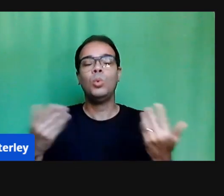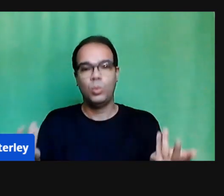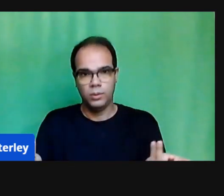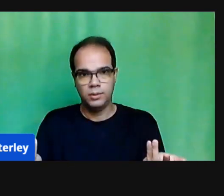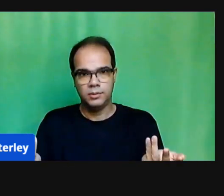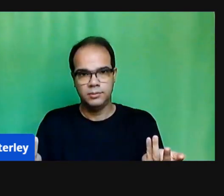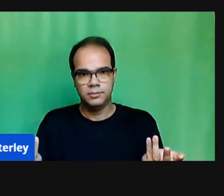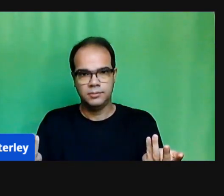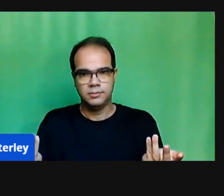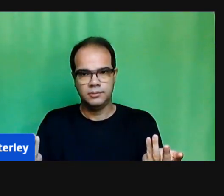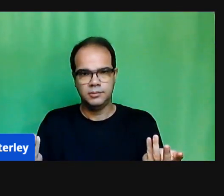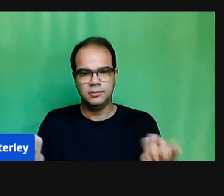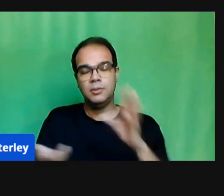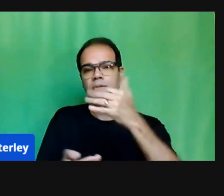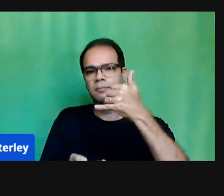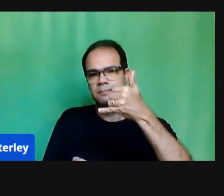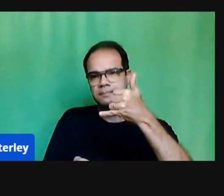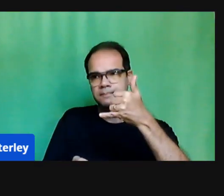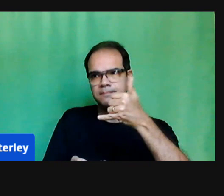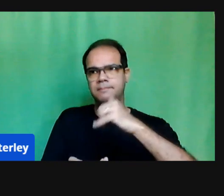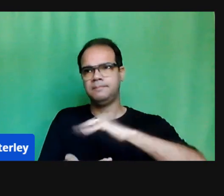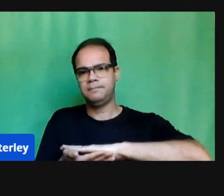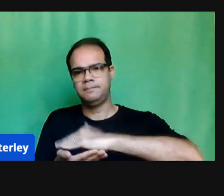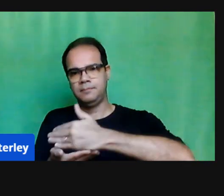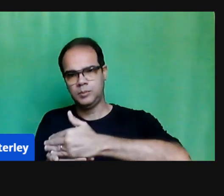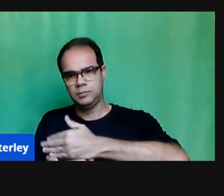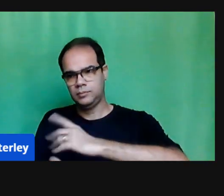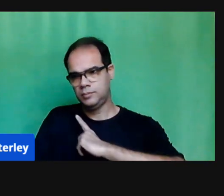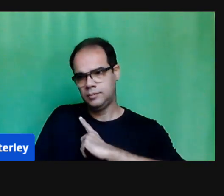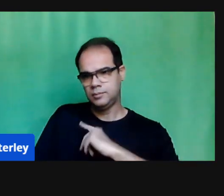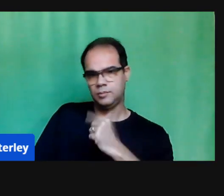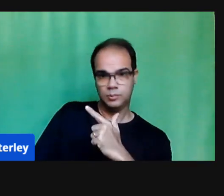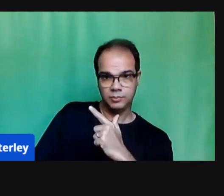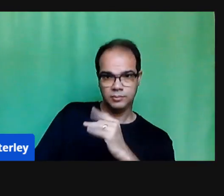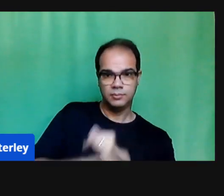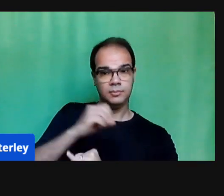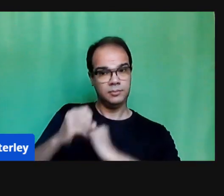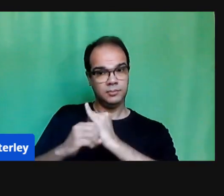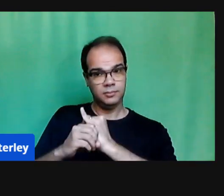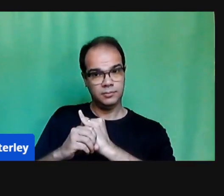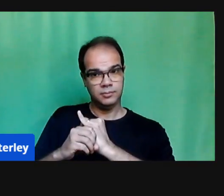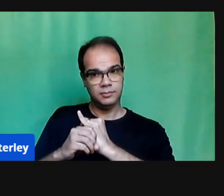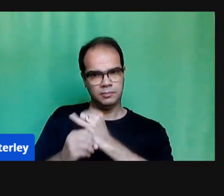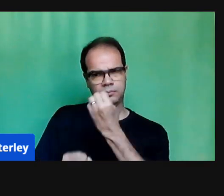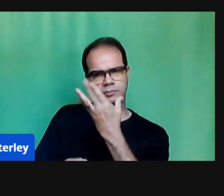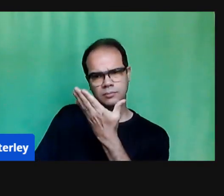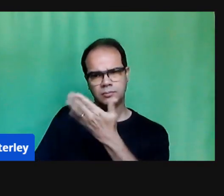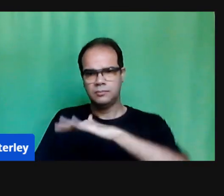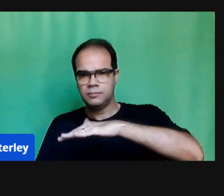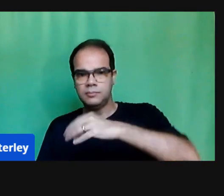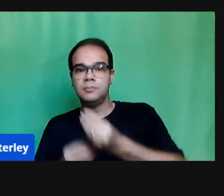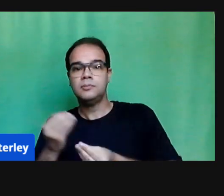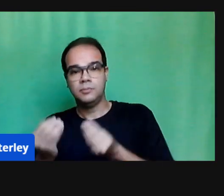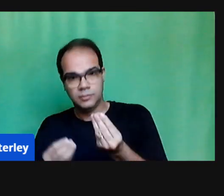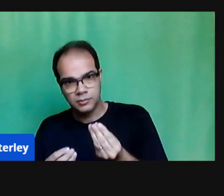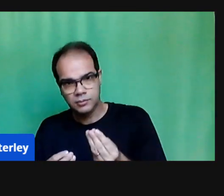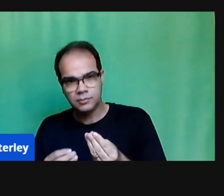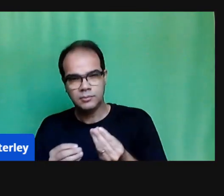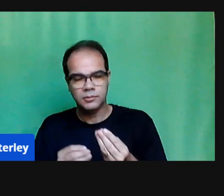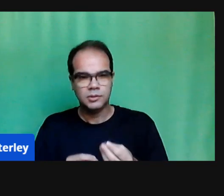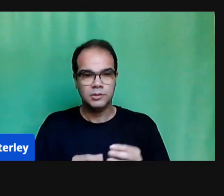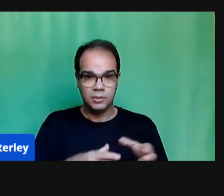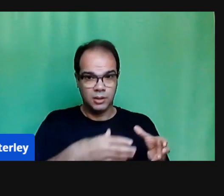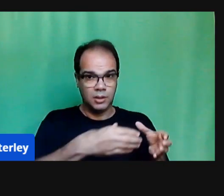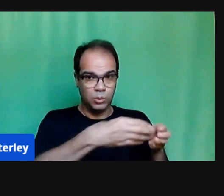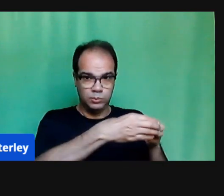essas afirmações que nós elaboramos as nossas estratégias, os nossos objetivos. Então, nós precisávamos